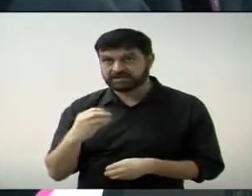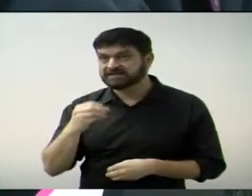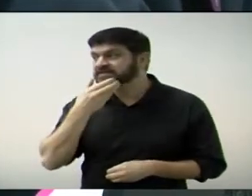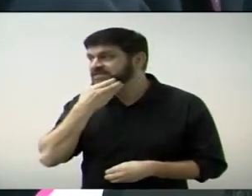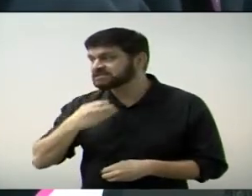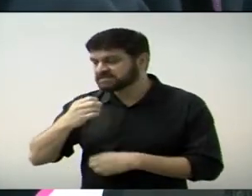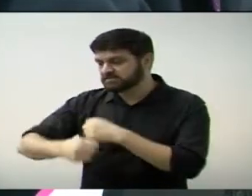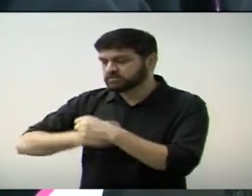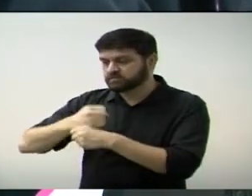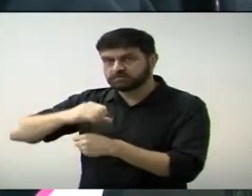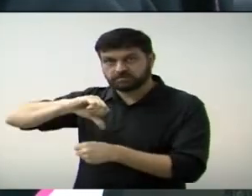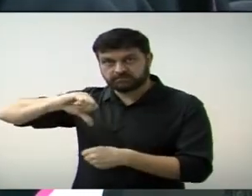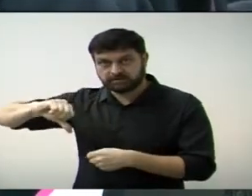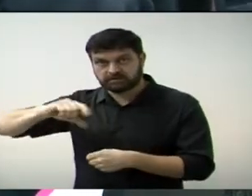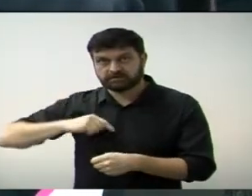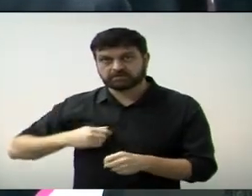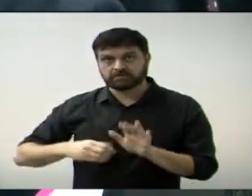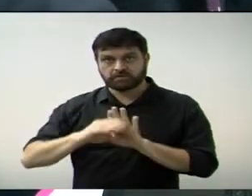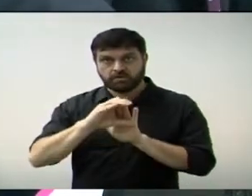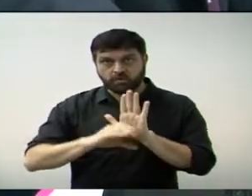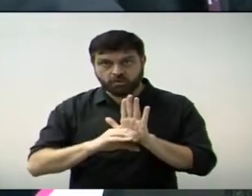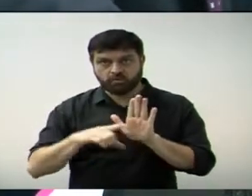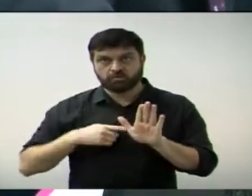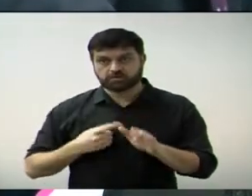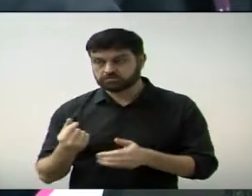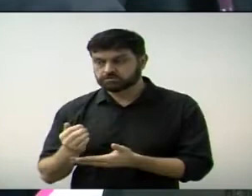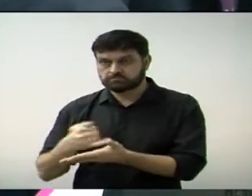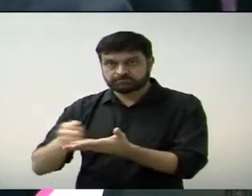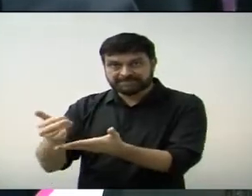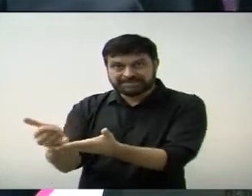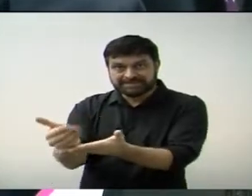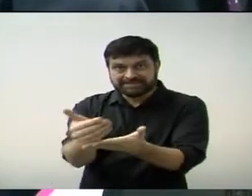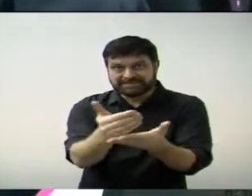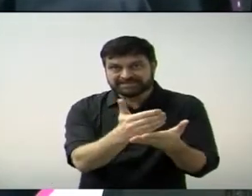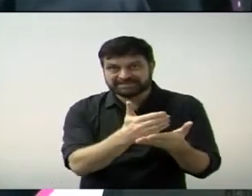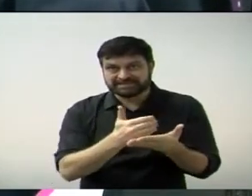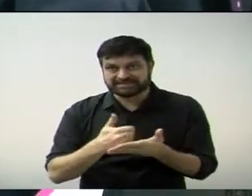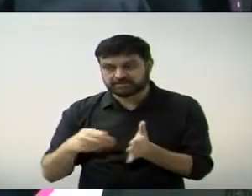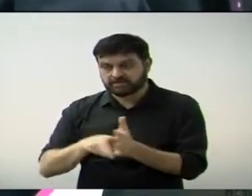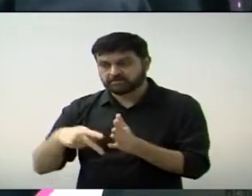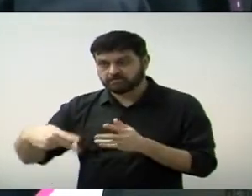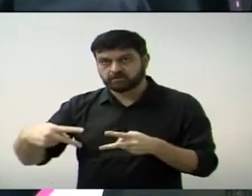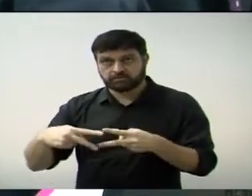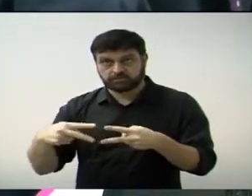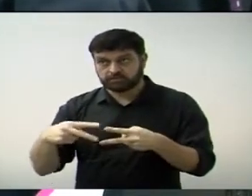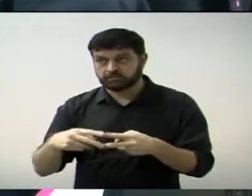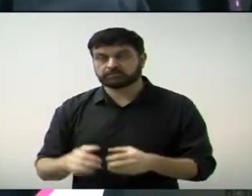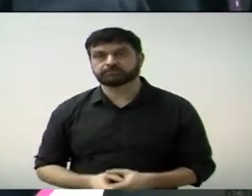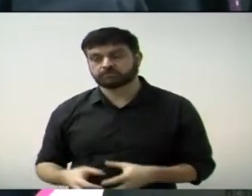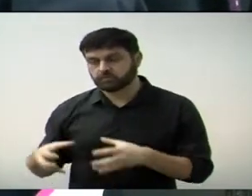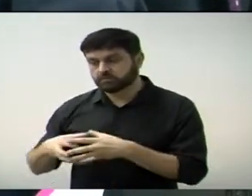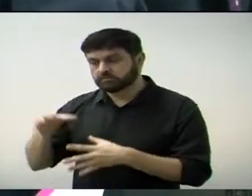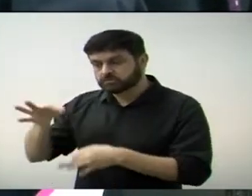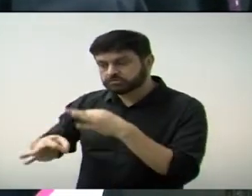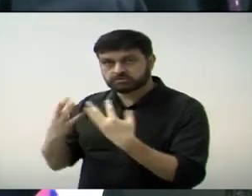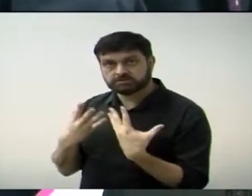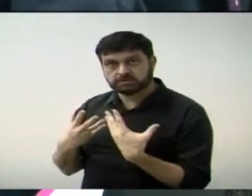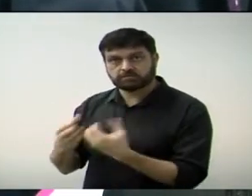de 1999, Código Tributário Municipal, parecer 38 da Comissão de Justiça favorável.